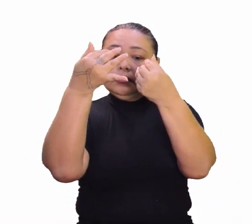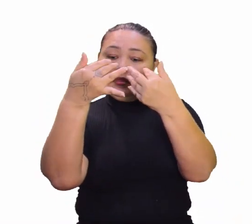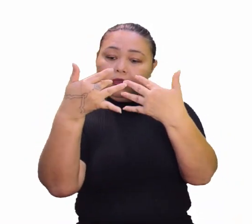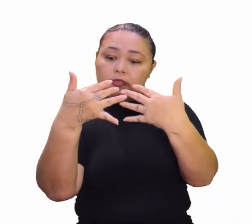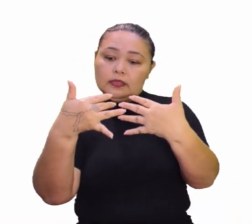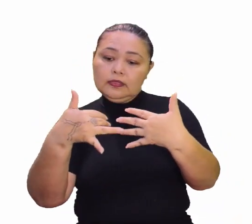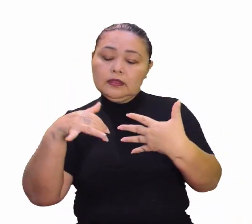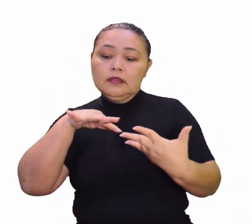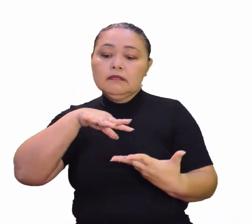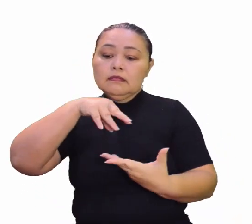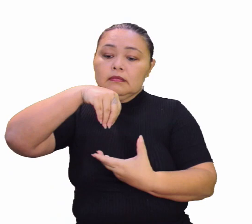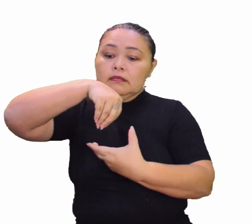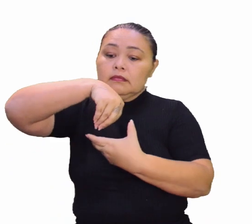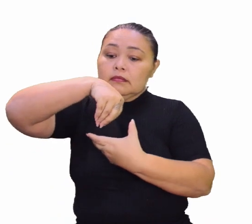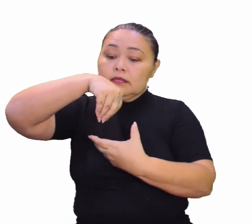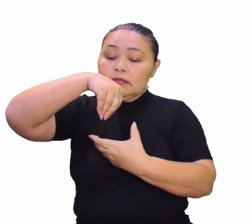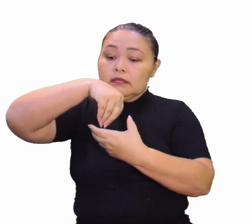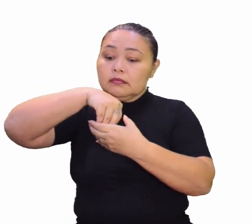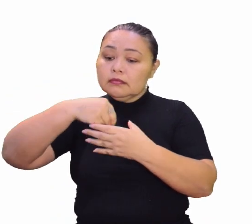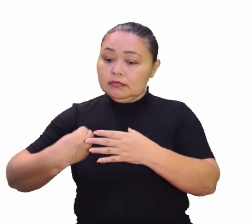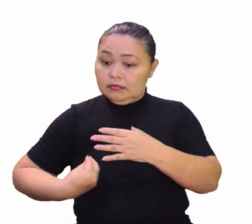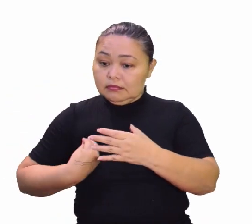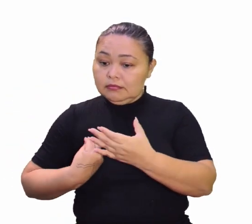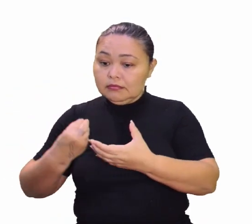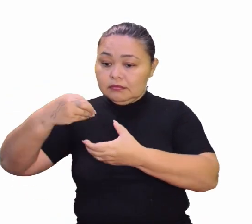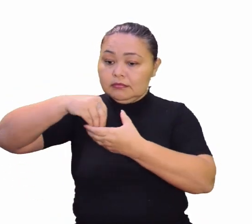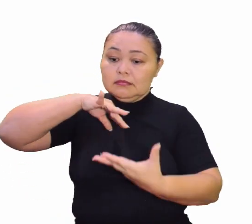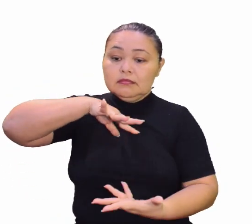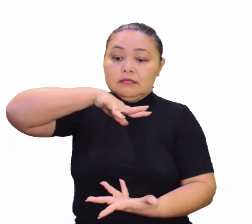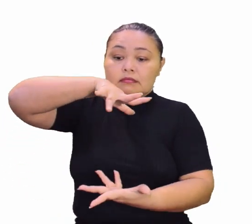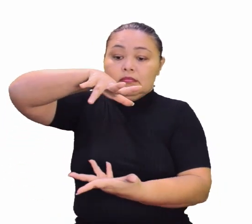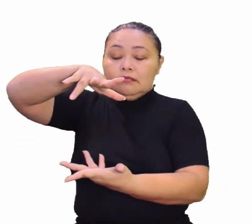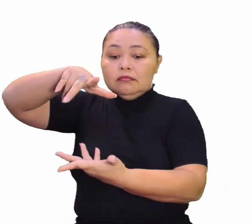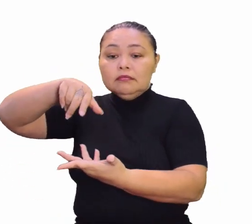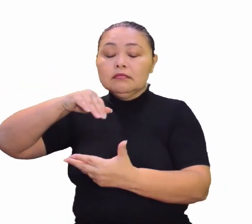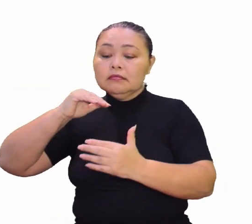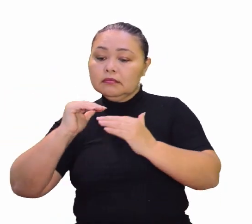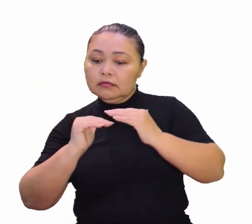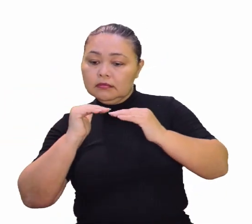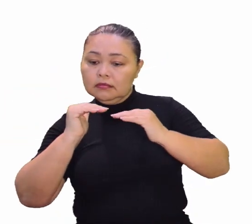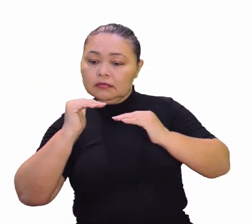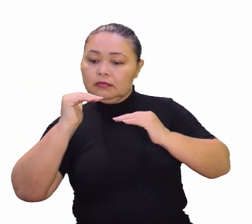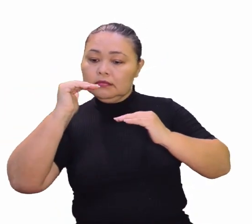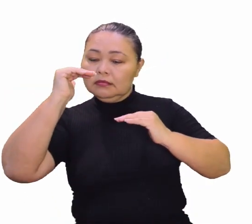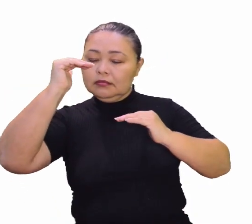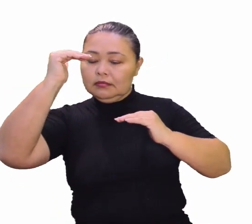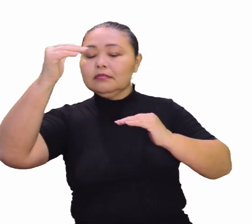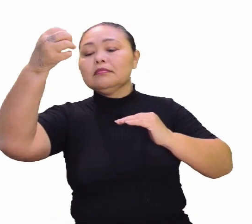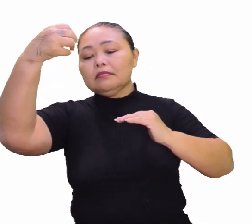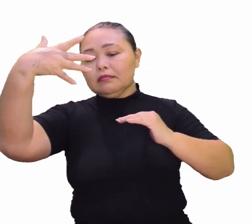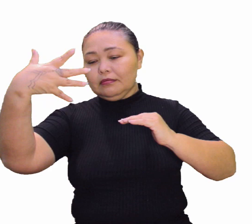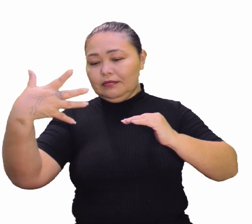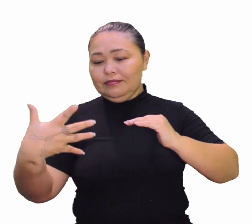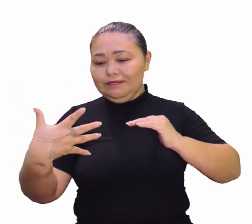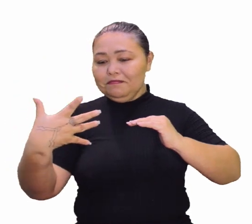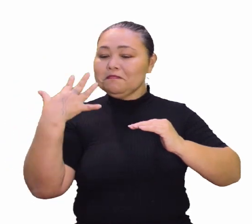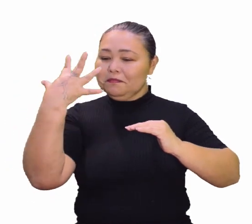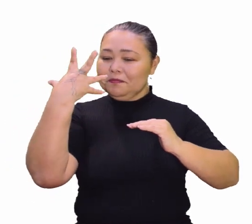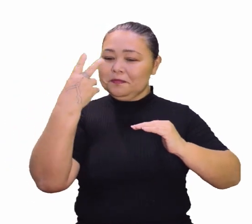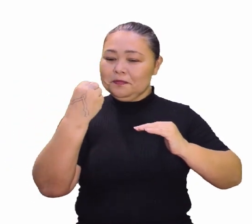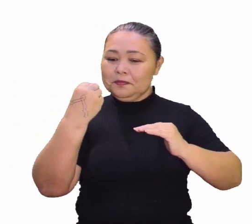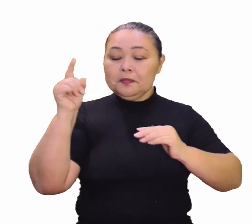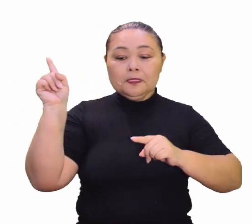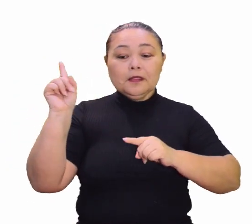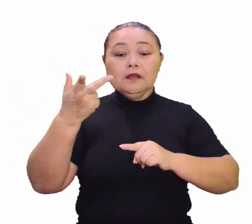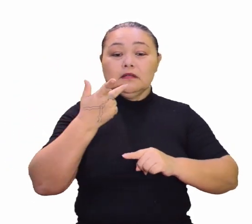preservação, degradação da vida no planeta, nas diferentes escalas, que já explicamos essas diferentes escalas. bonito, tá? Tá bonito. Vamos